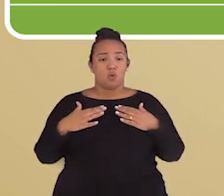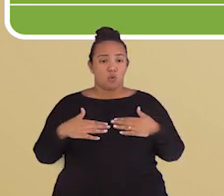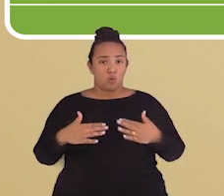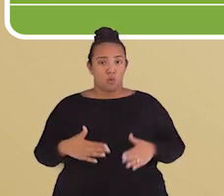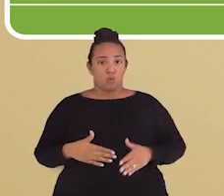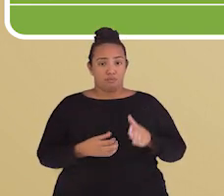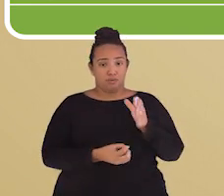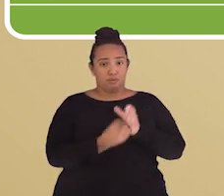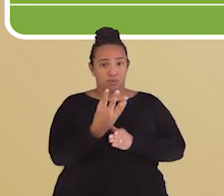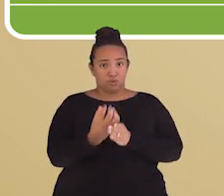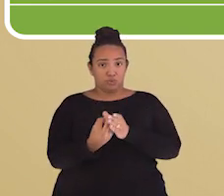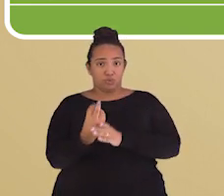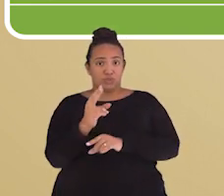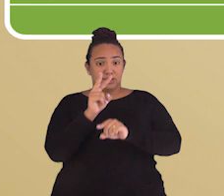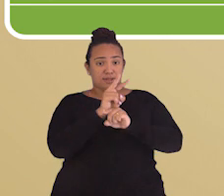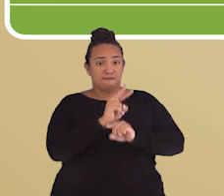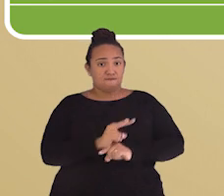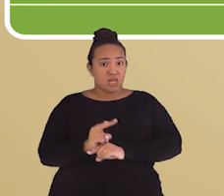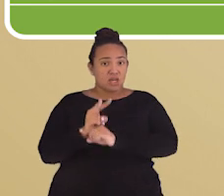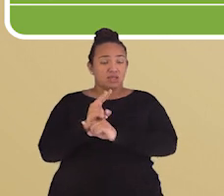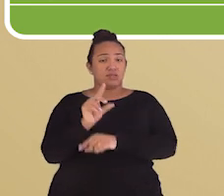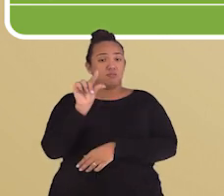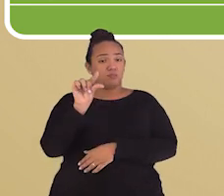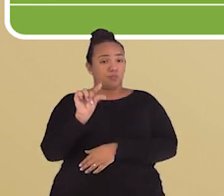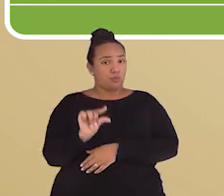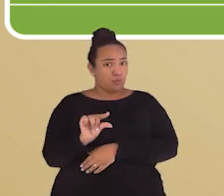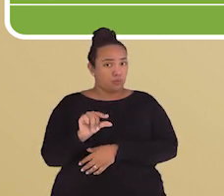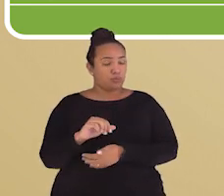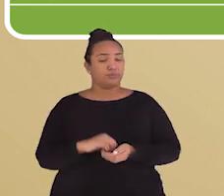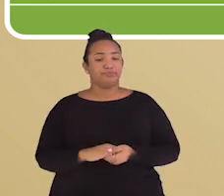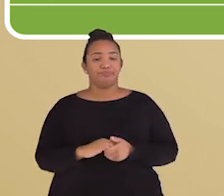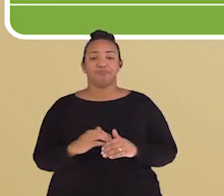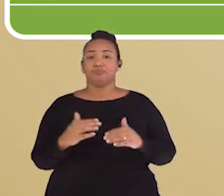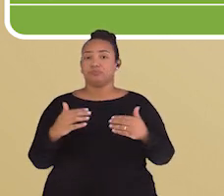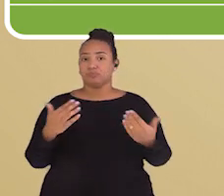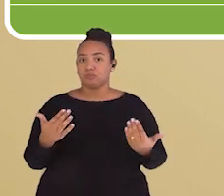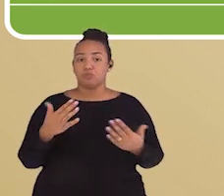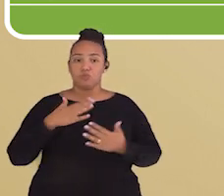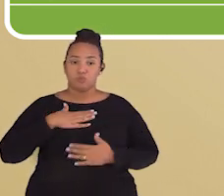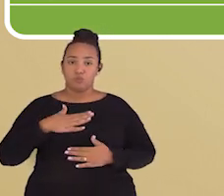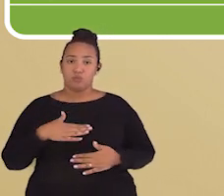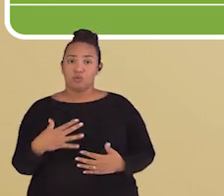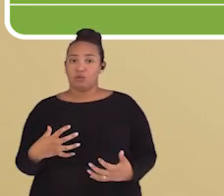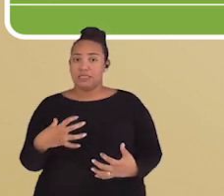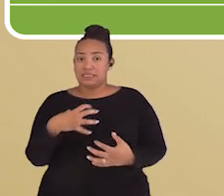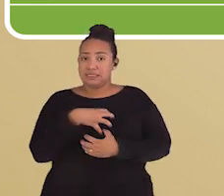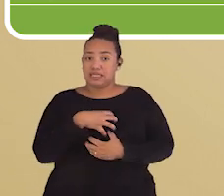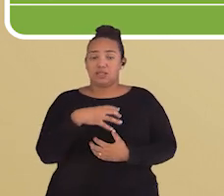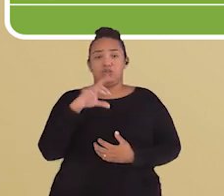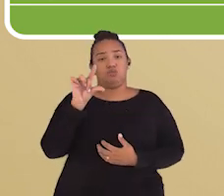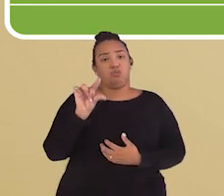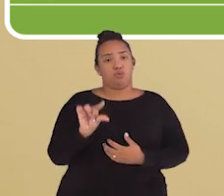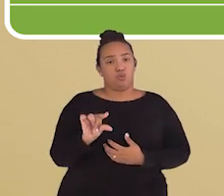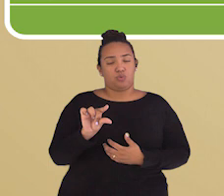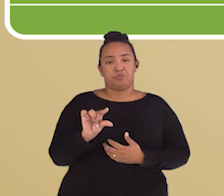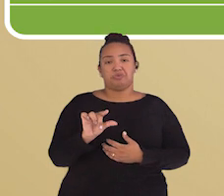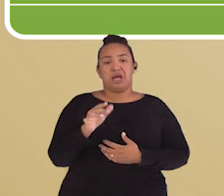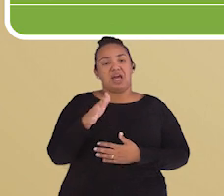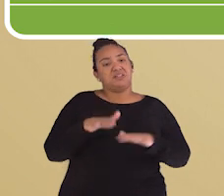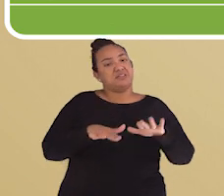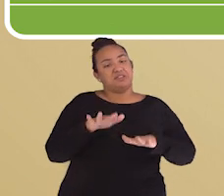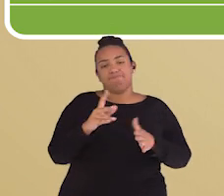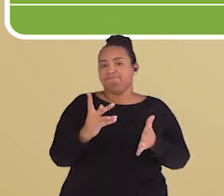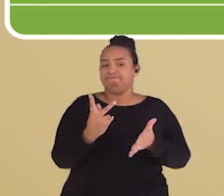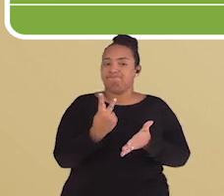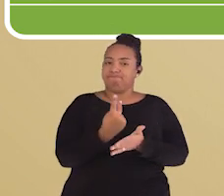menor de anticorpos. Por essa razão, a reação de efeitos colaterais são bem menores e quase nem